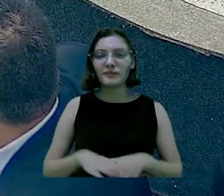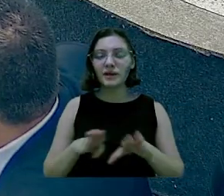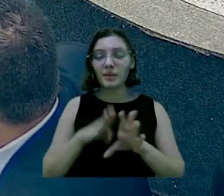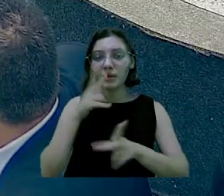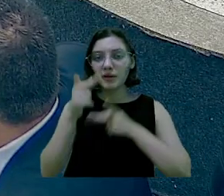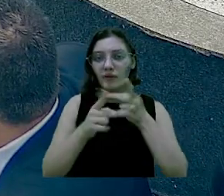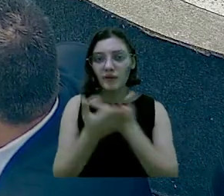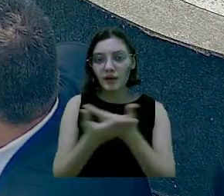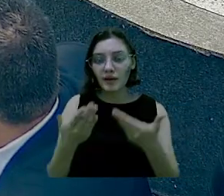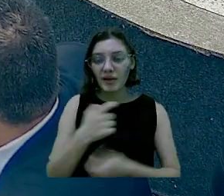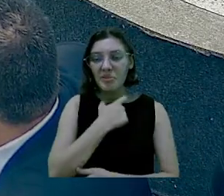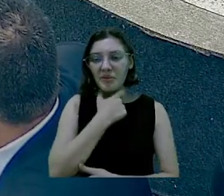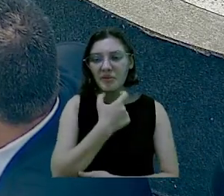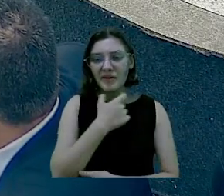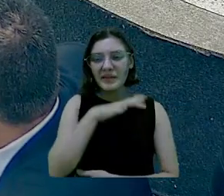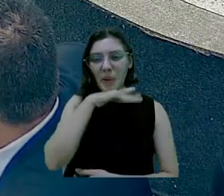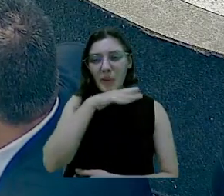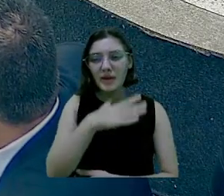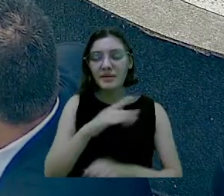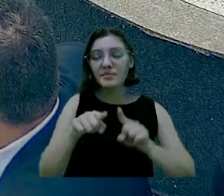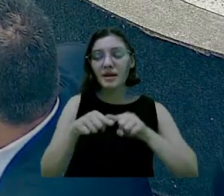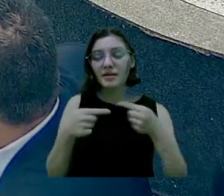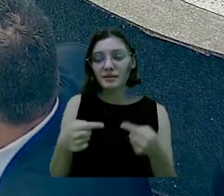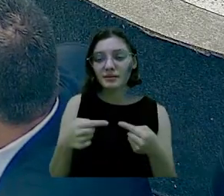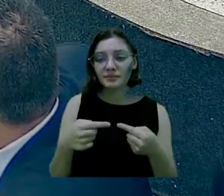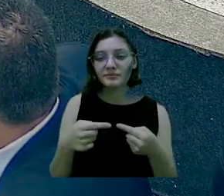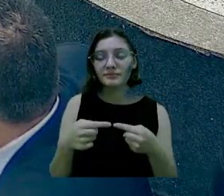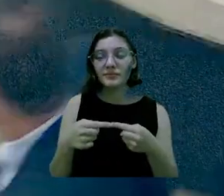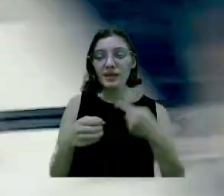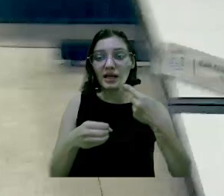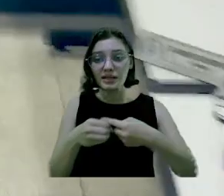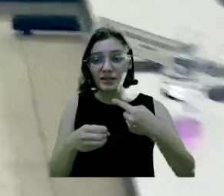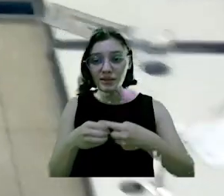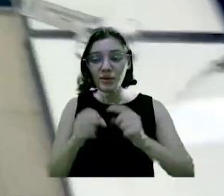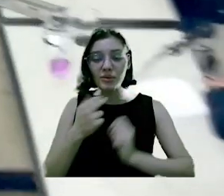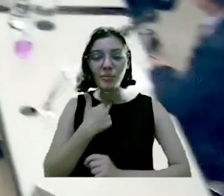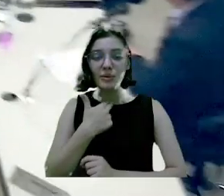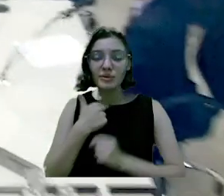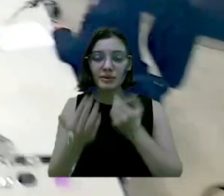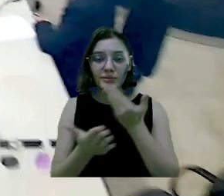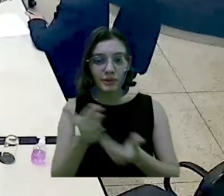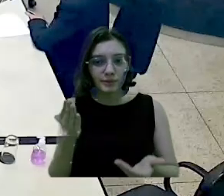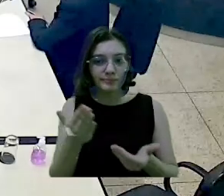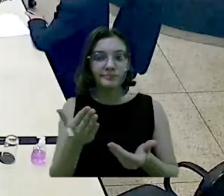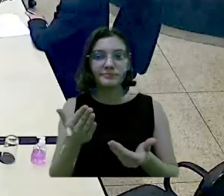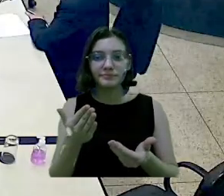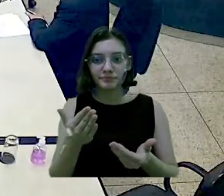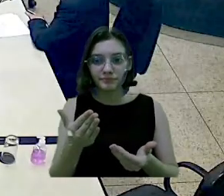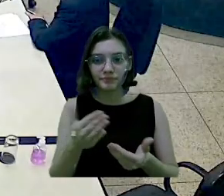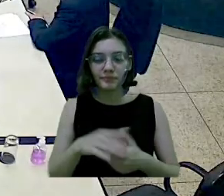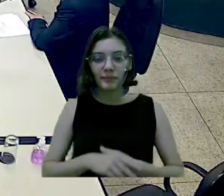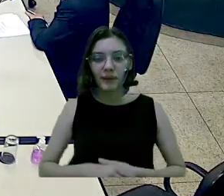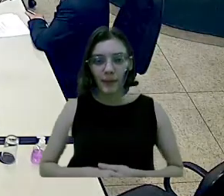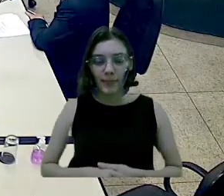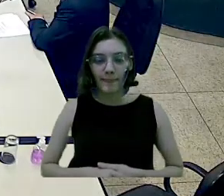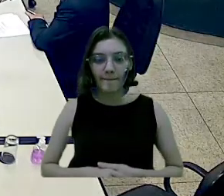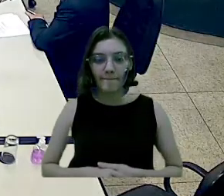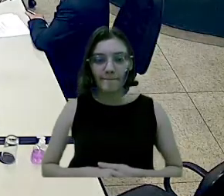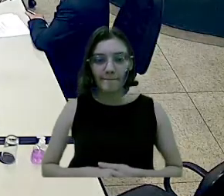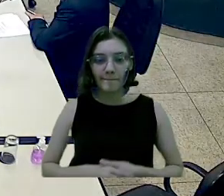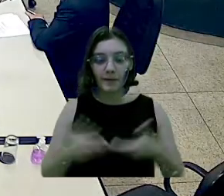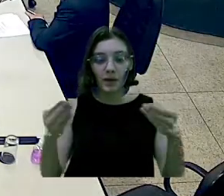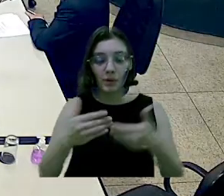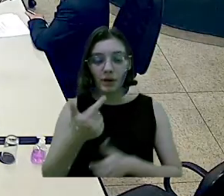Perdão, Regina, eu não ia falar, estou com a voz meio ruim, mas a cidade todinha está perdida de pernilongos. Todinha.